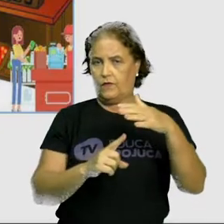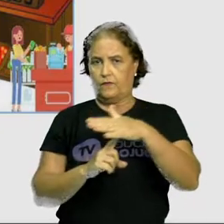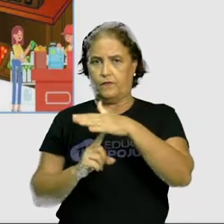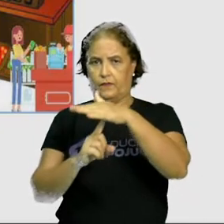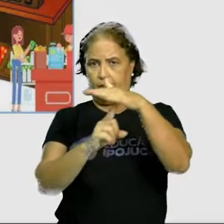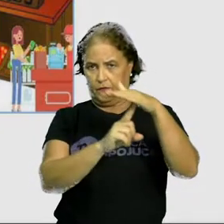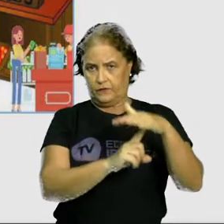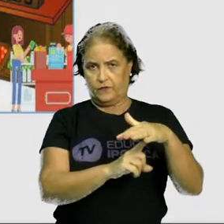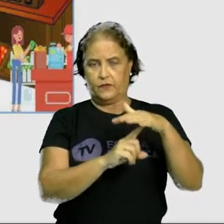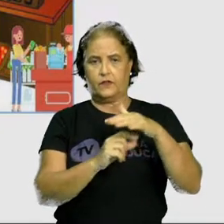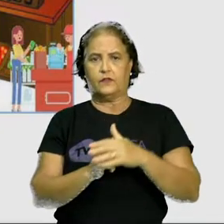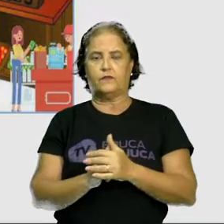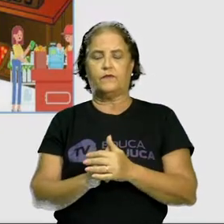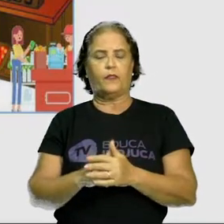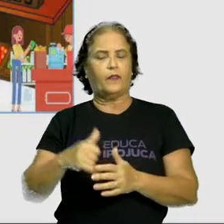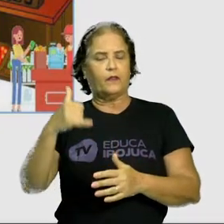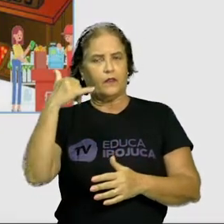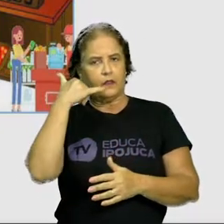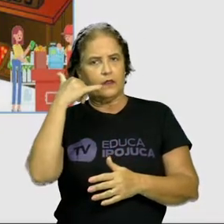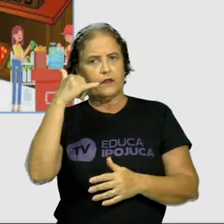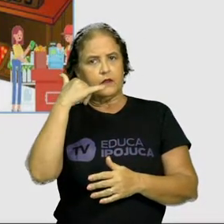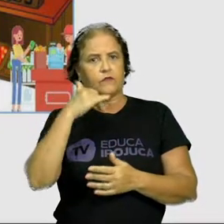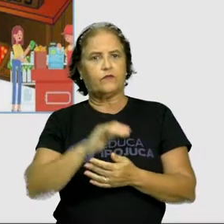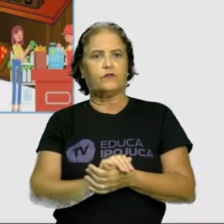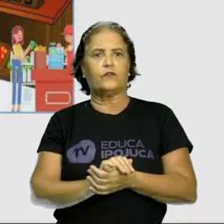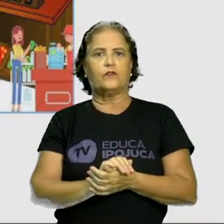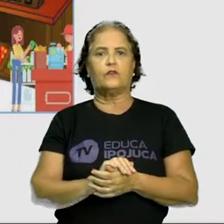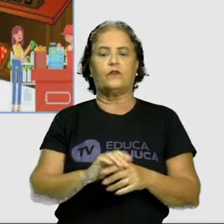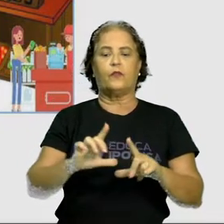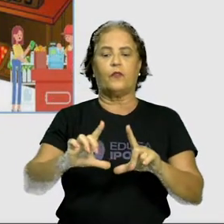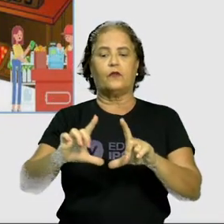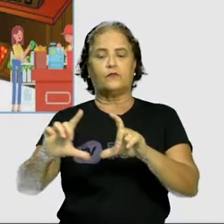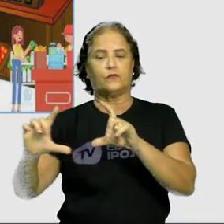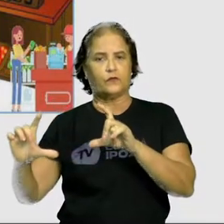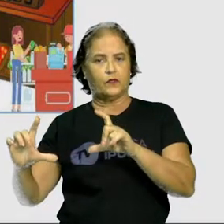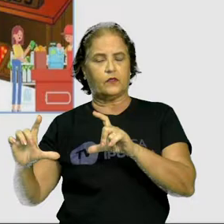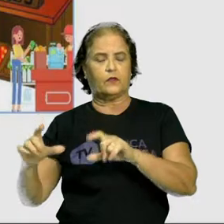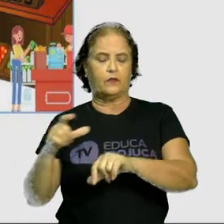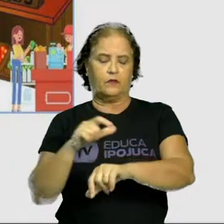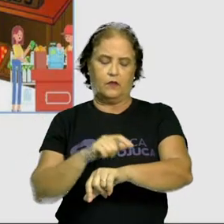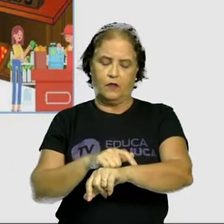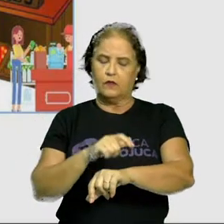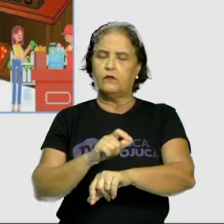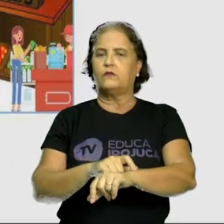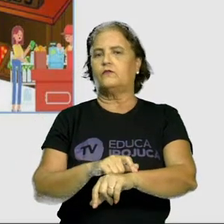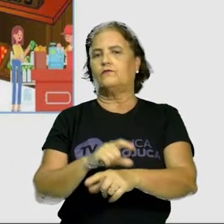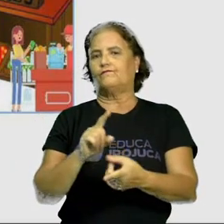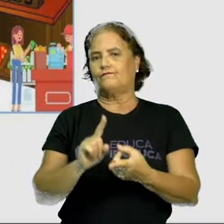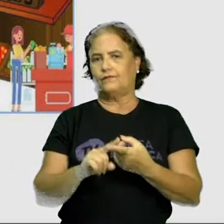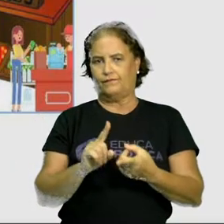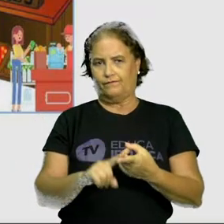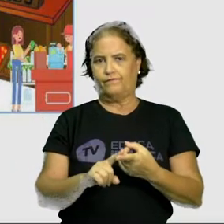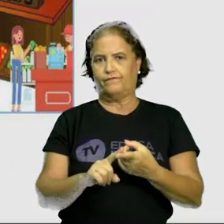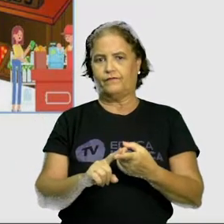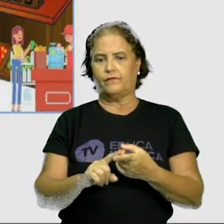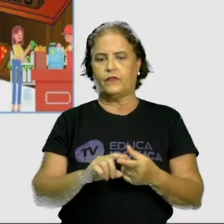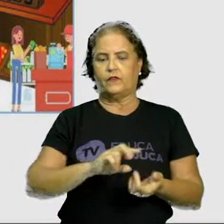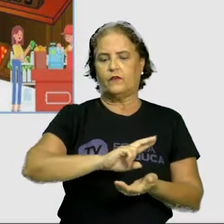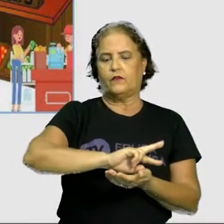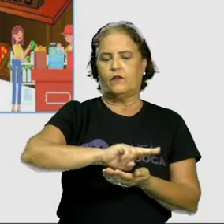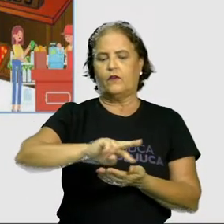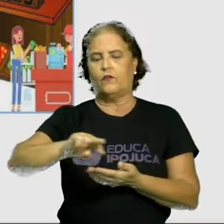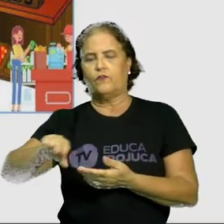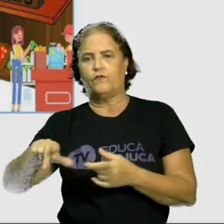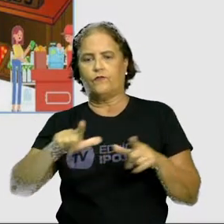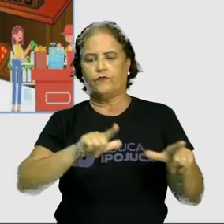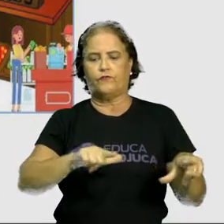como eu já falei antes, no telefone, nas placas e nos relógios. Então, em diversos lugares, os